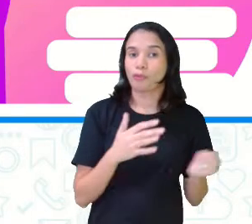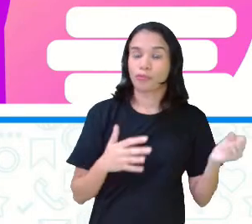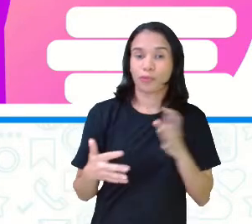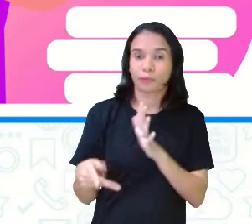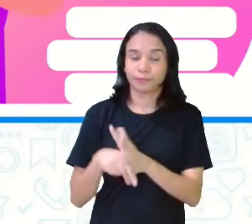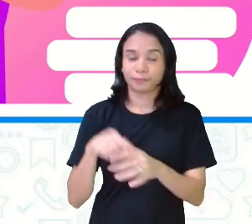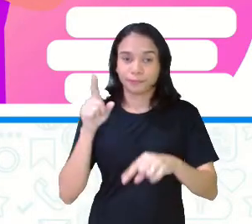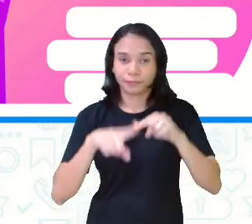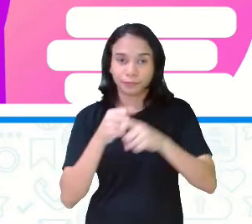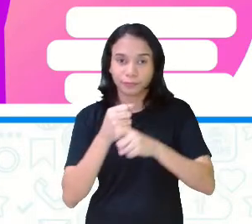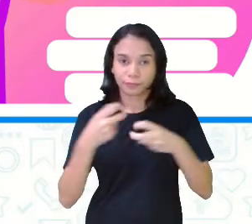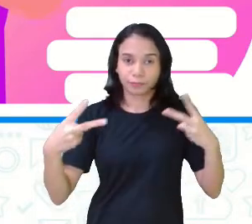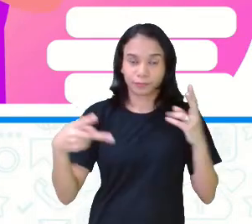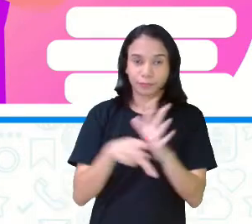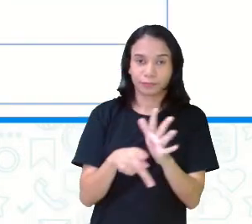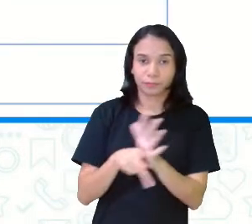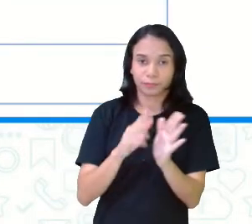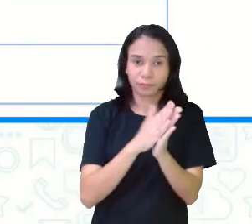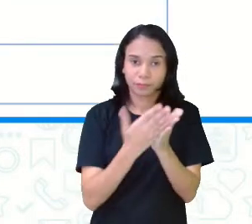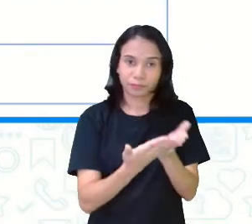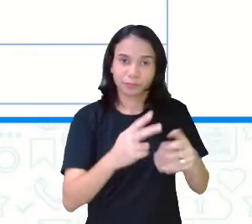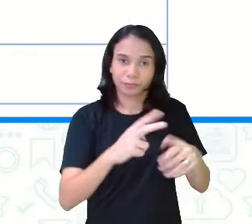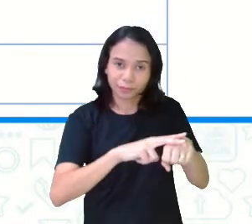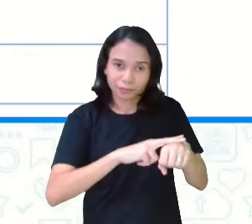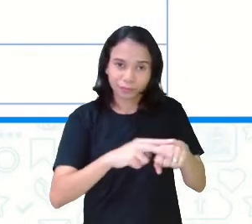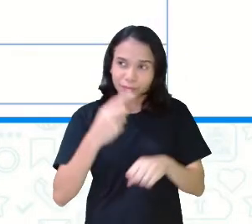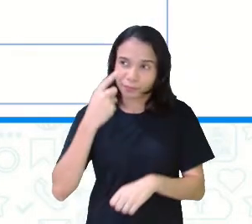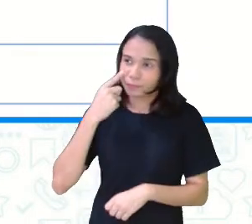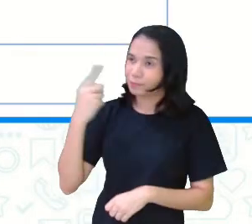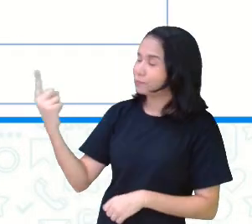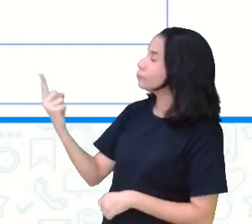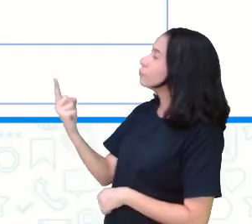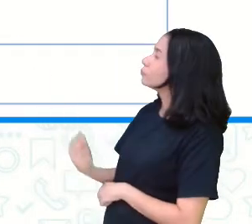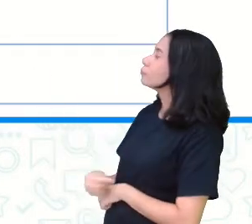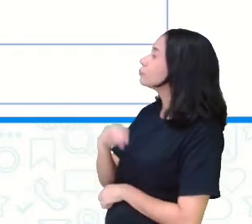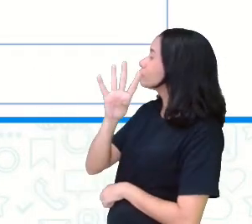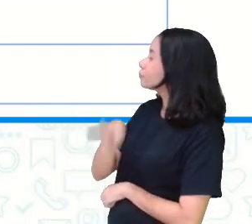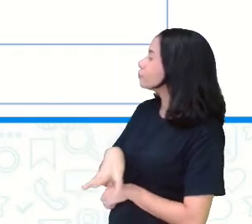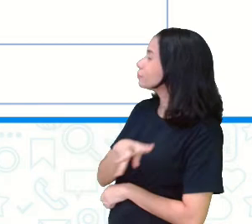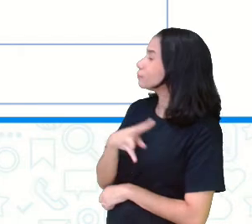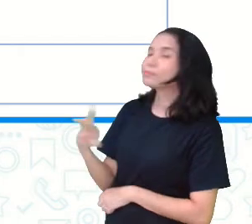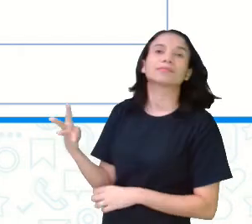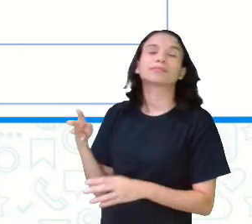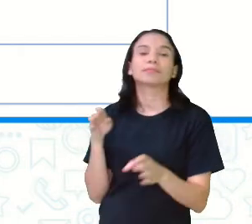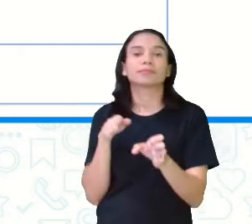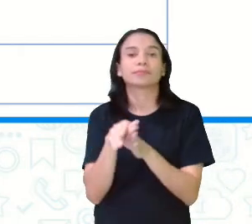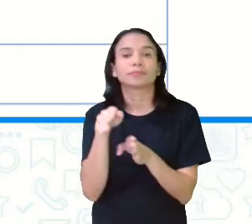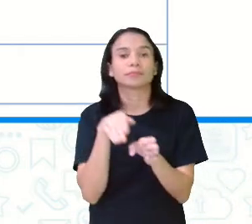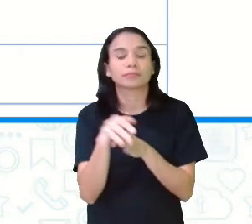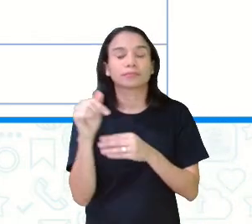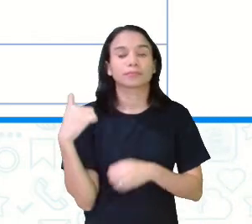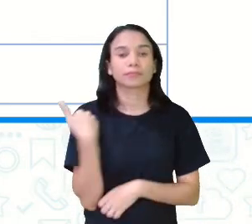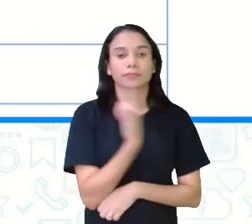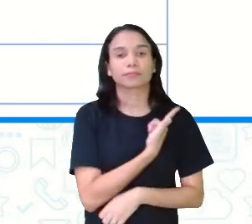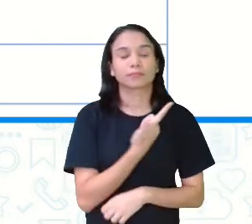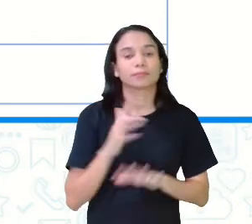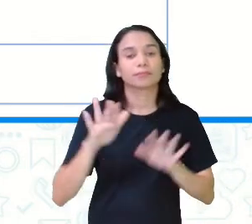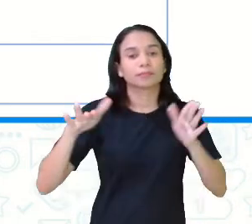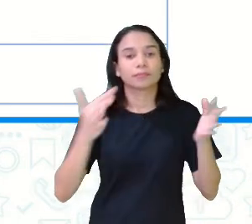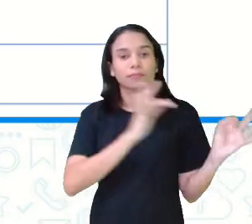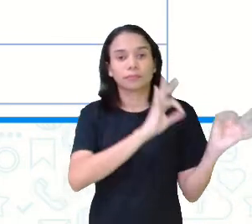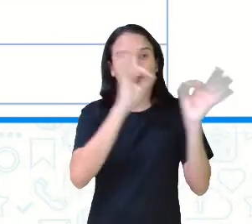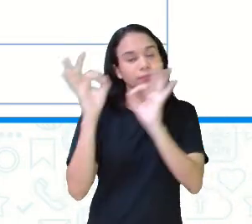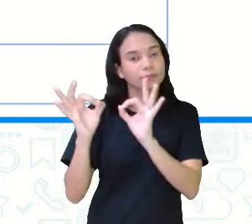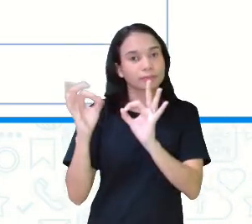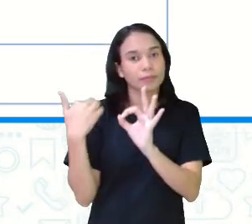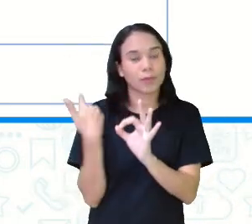No material do Aprender Sempre, tem essa tabelinha aqui, ó, que orienta a gente quando assiste um